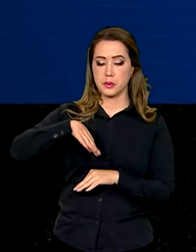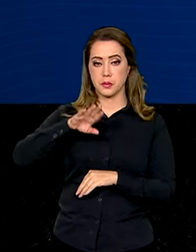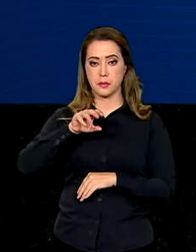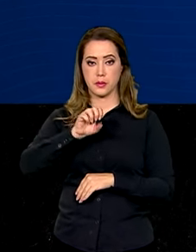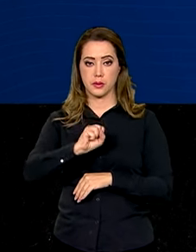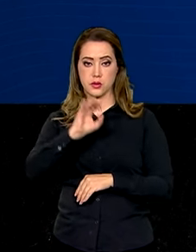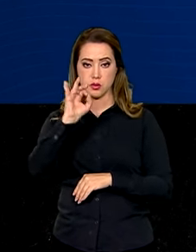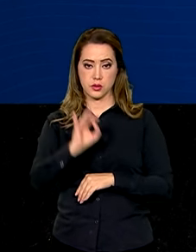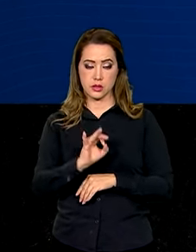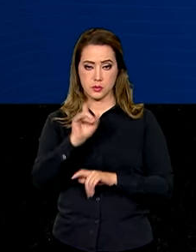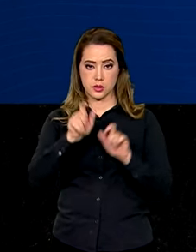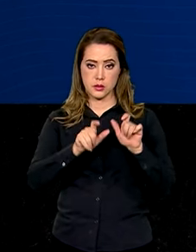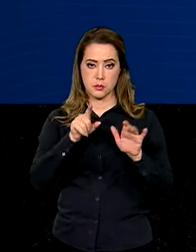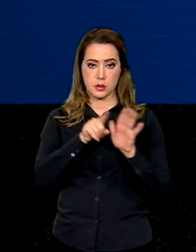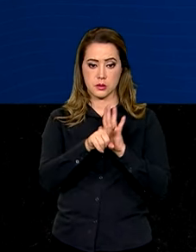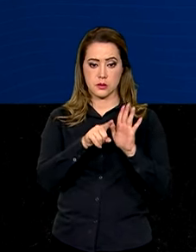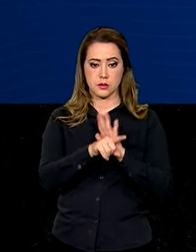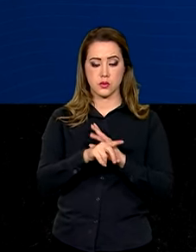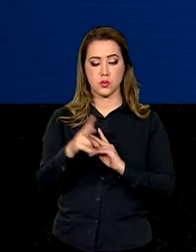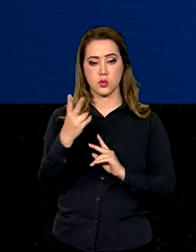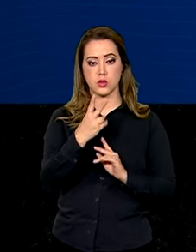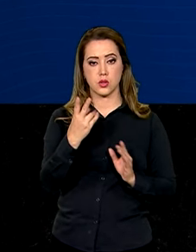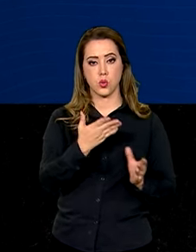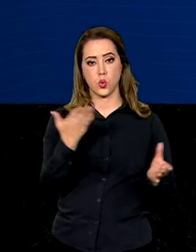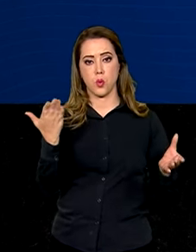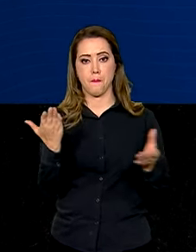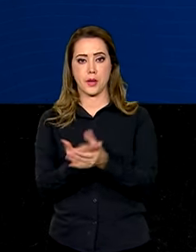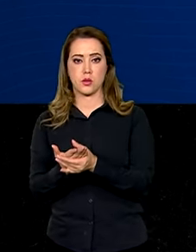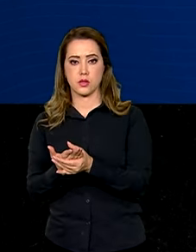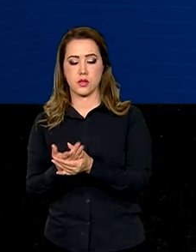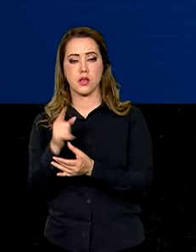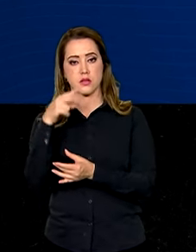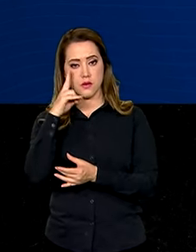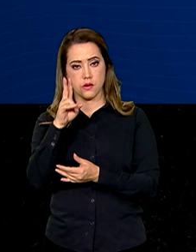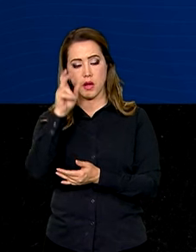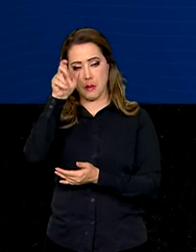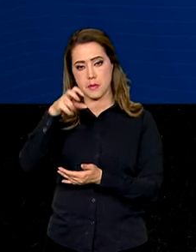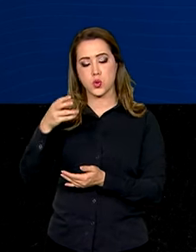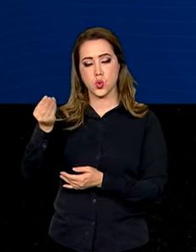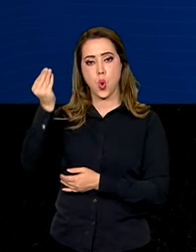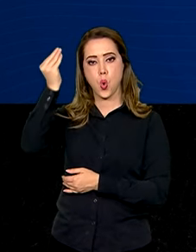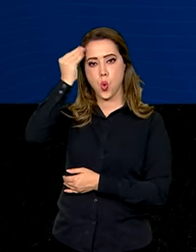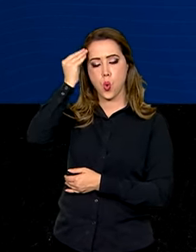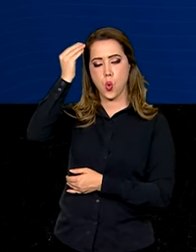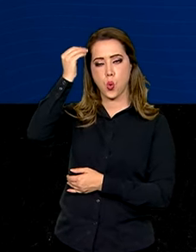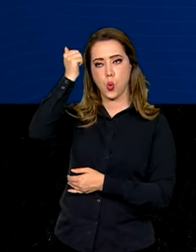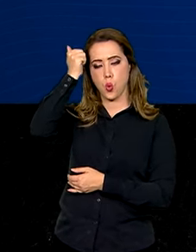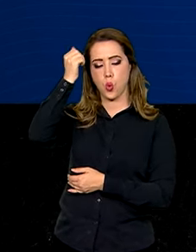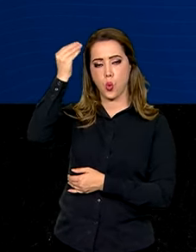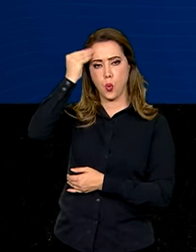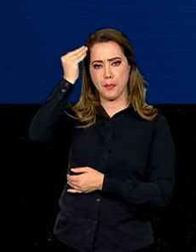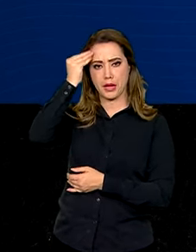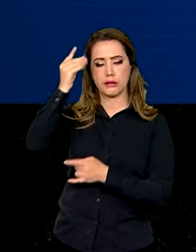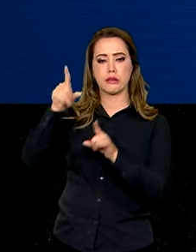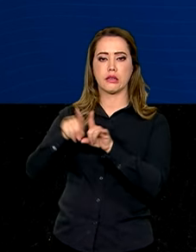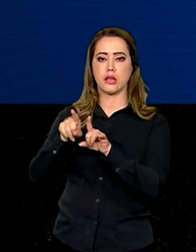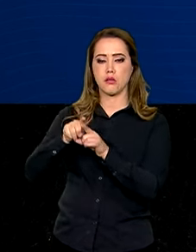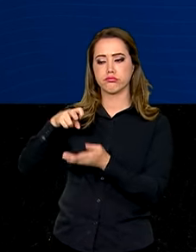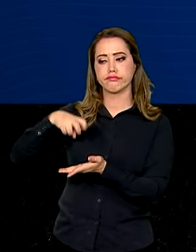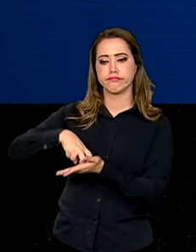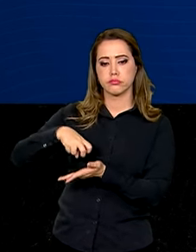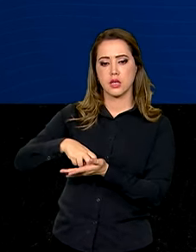casos analisados, a segunda instância considerou o agressor culpado, confirmando uma decisão anterior ou